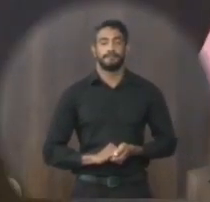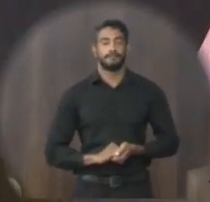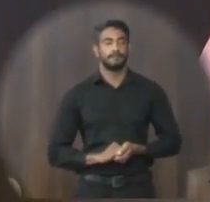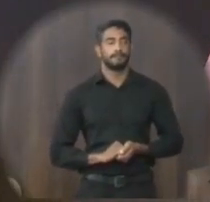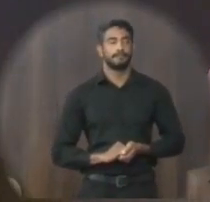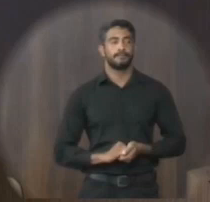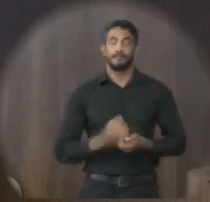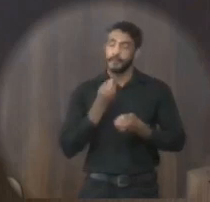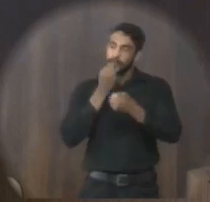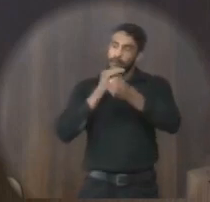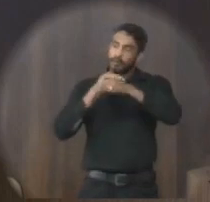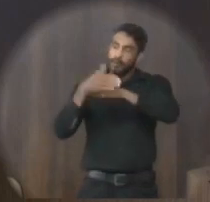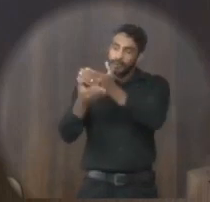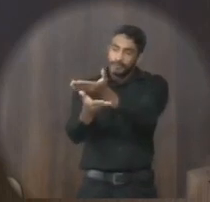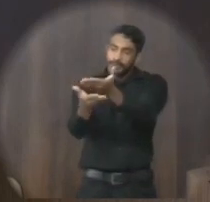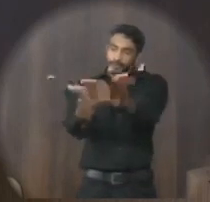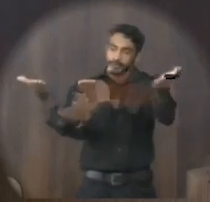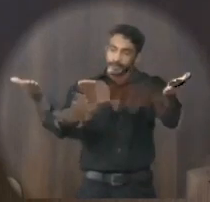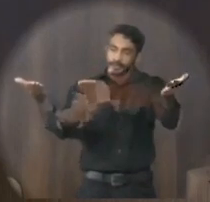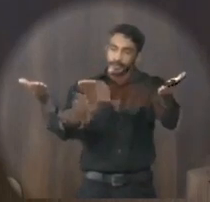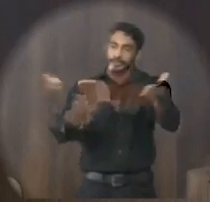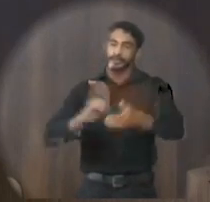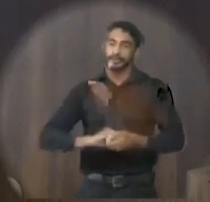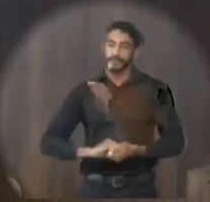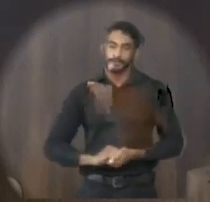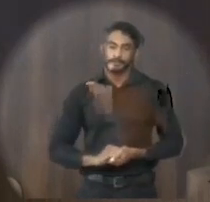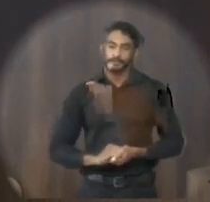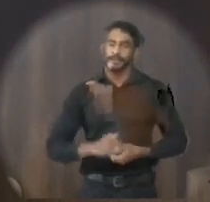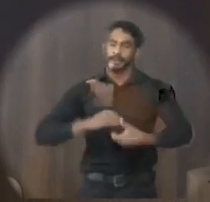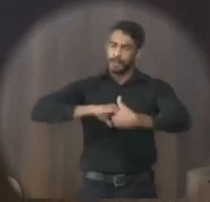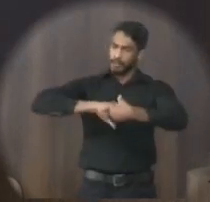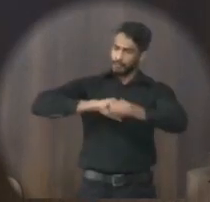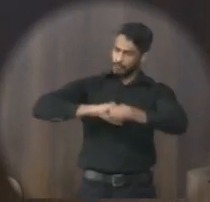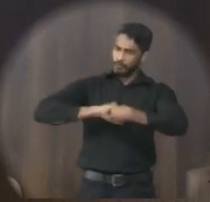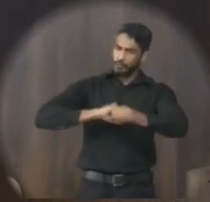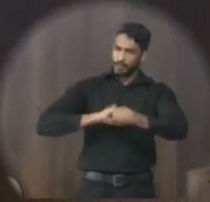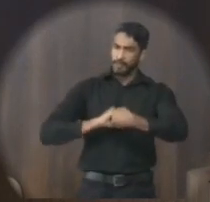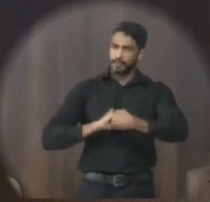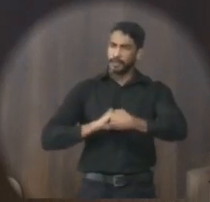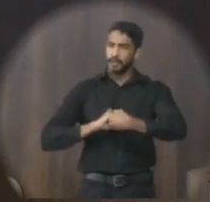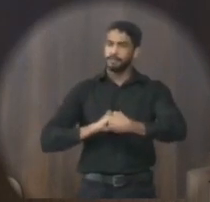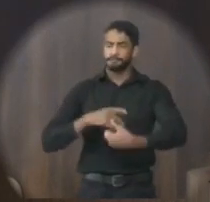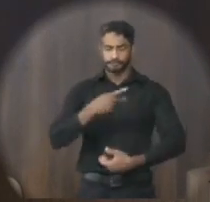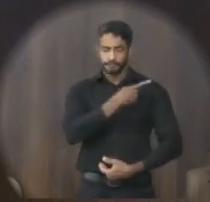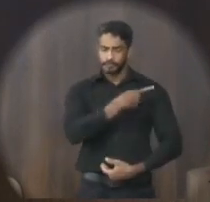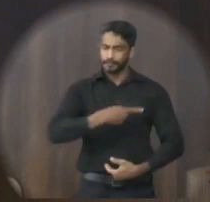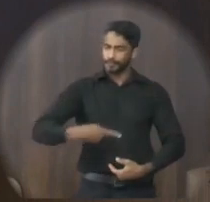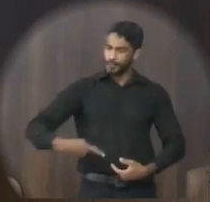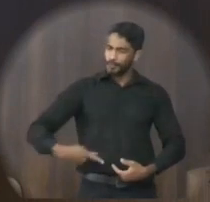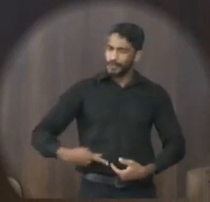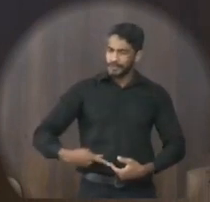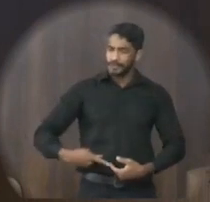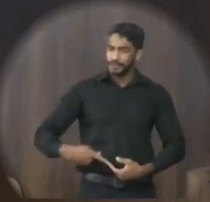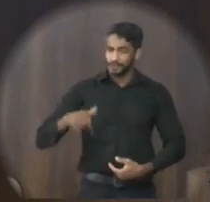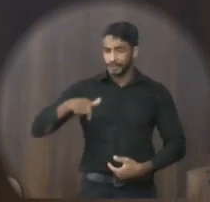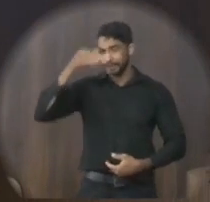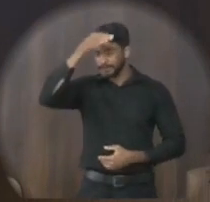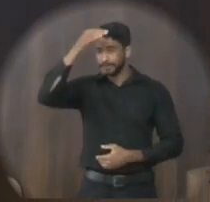Boa noite a todos. Quero cumprimentar aqui o presidente desta casa,